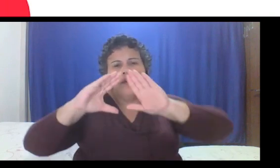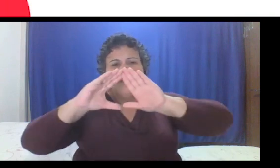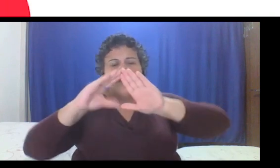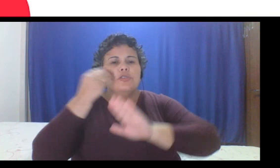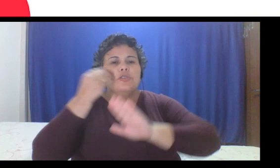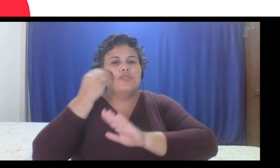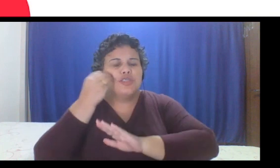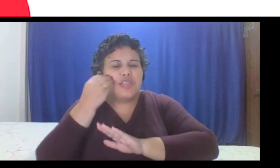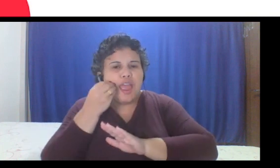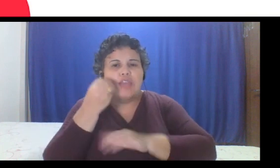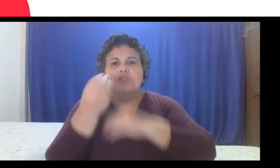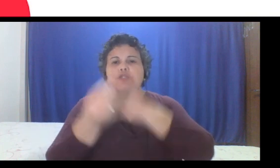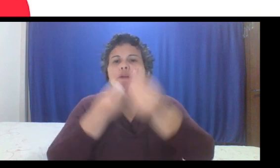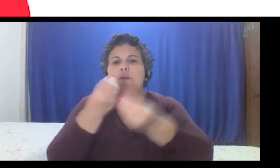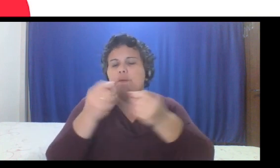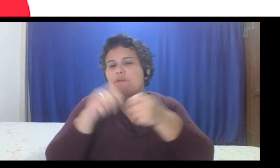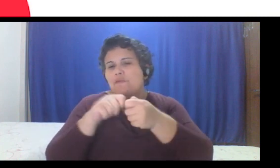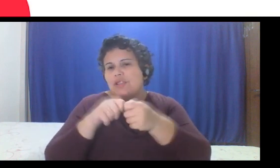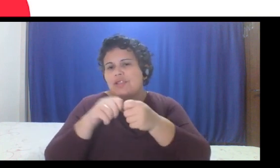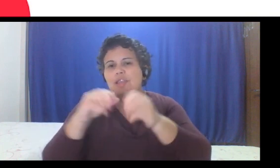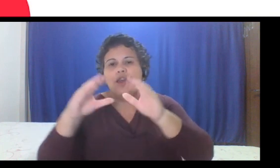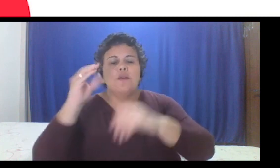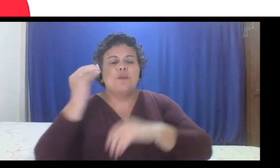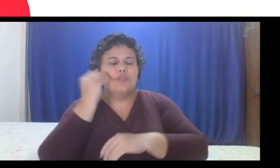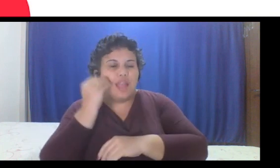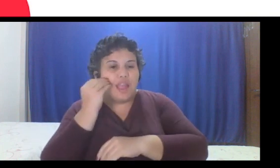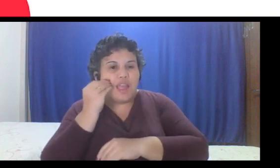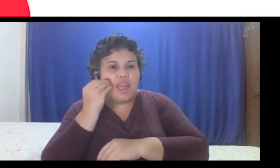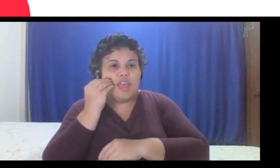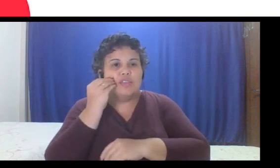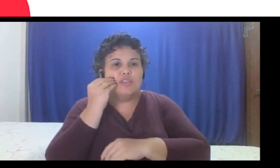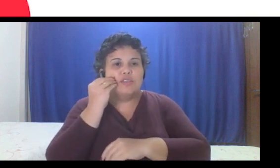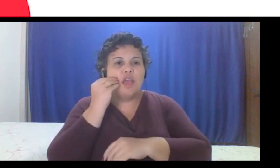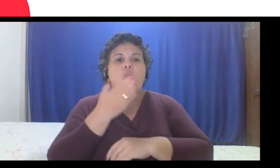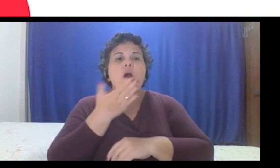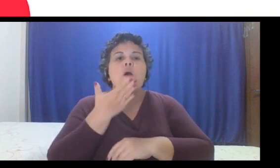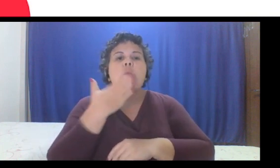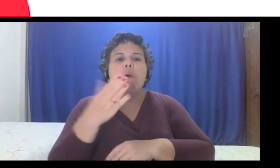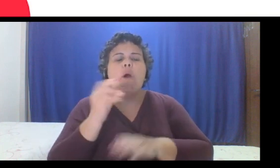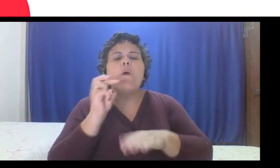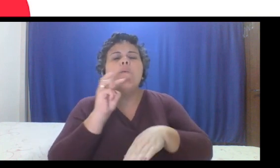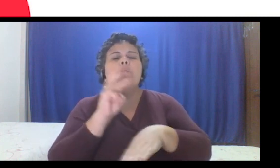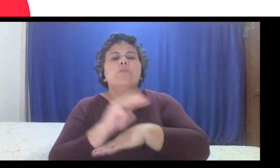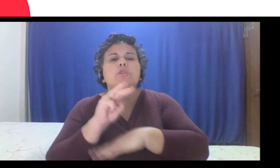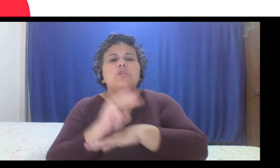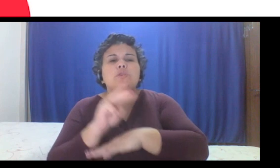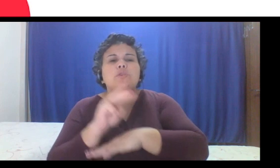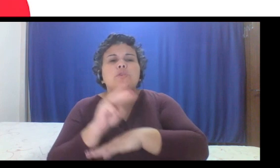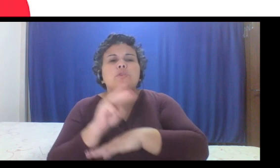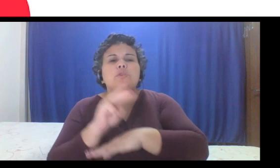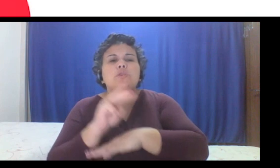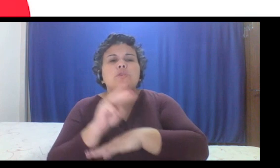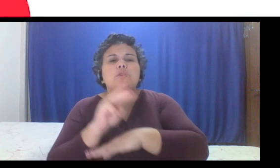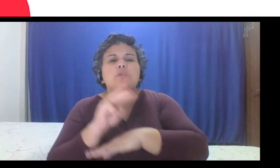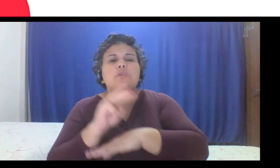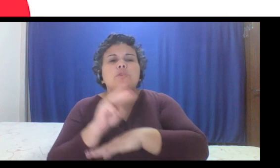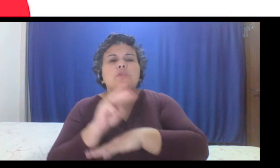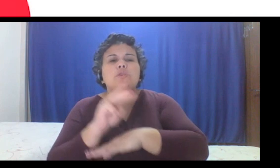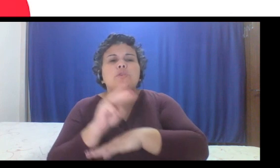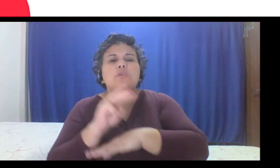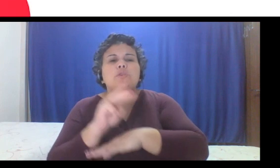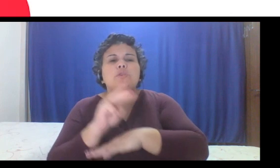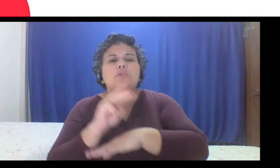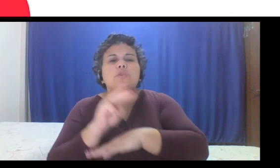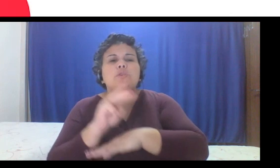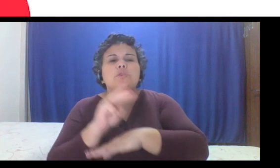cobertura de testes que eu tenho, qual o monitoramento que eu tenho da aplicação, né, se der problema num